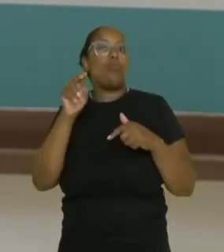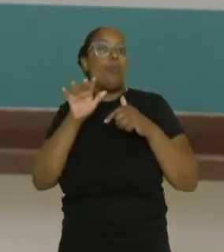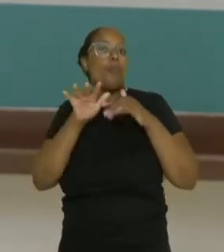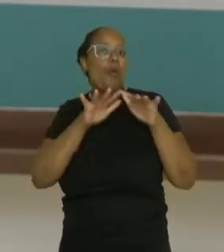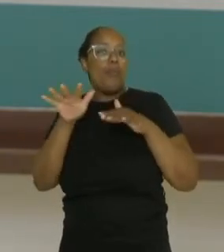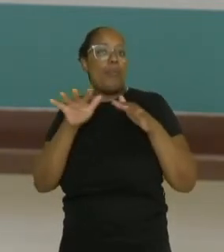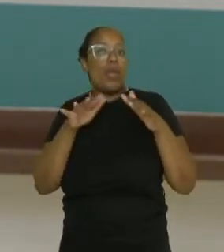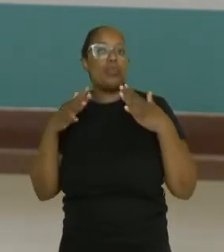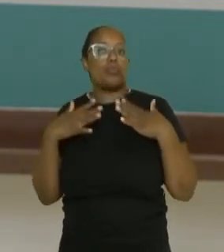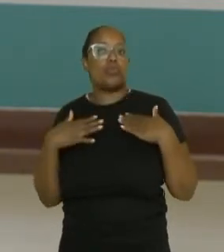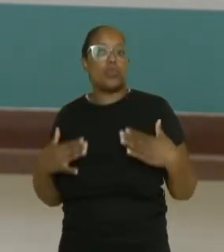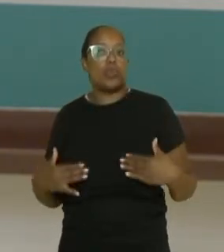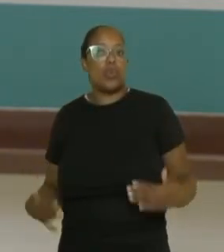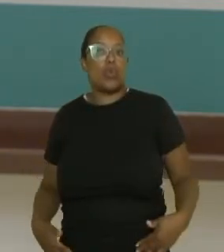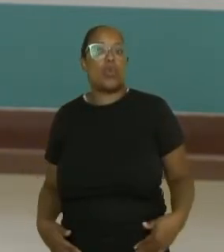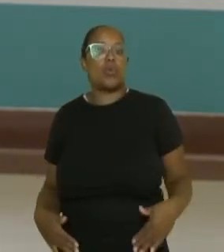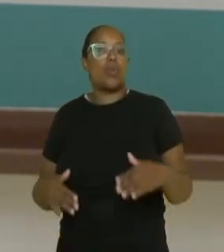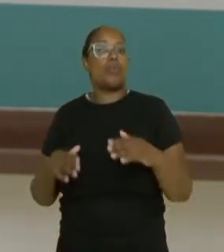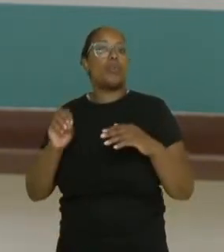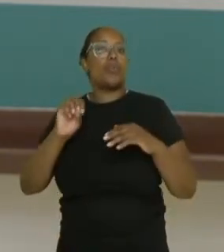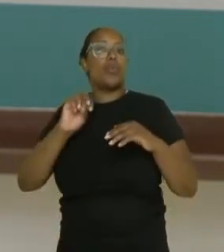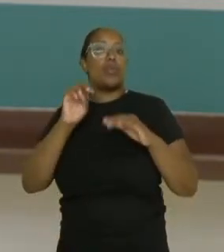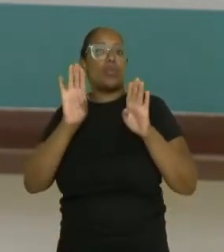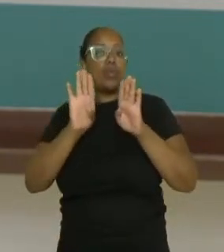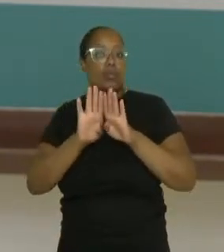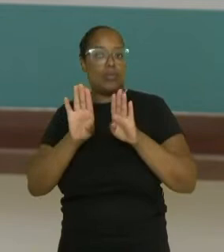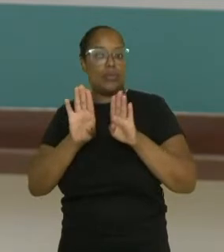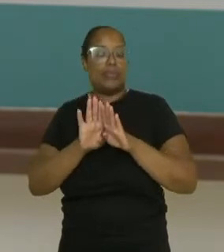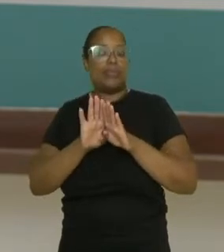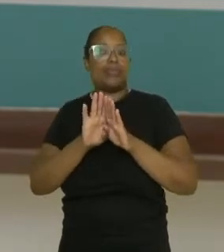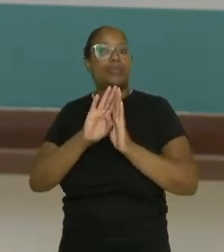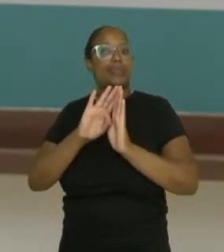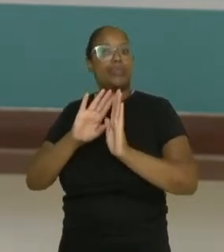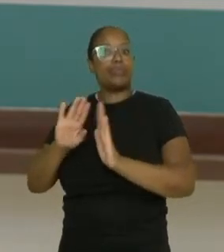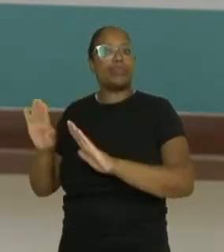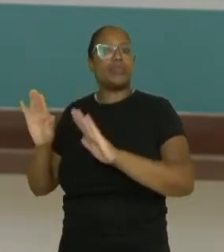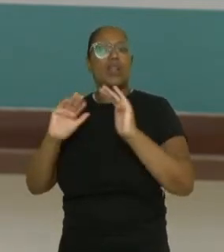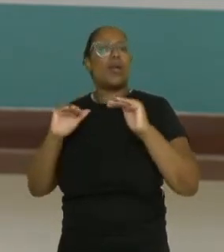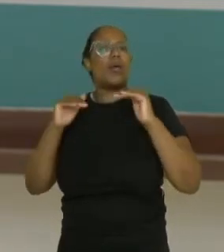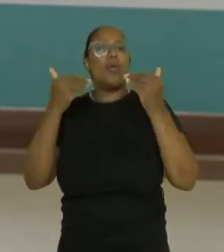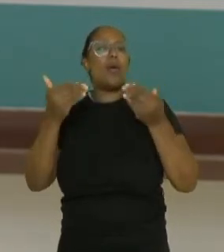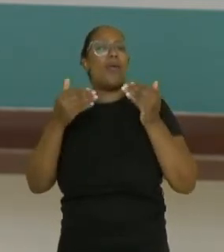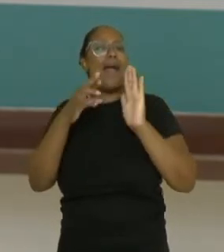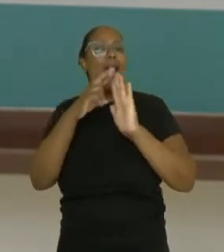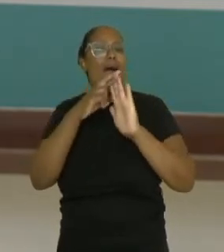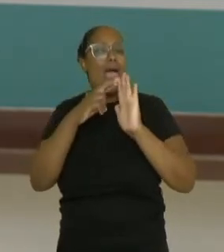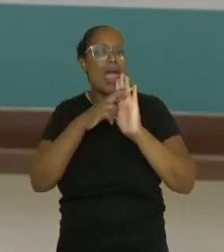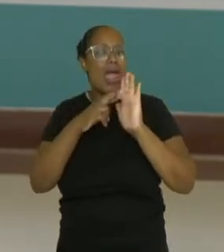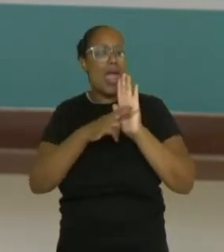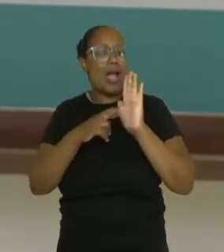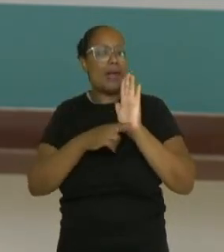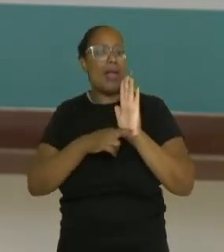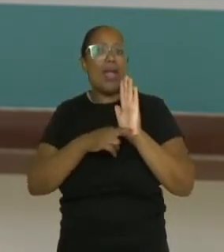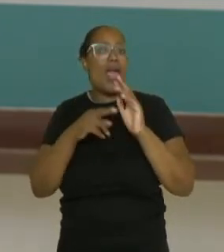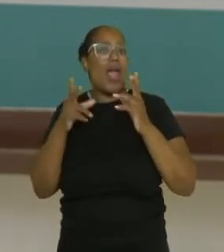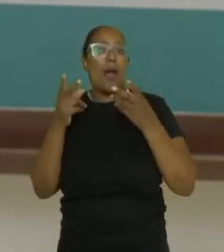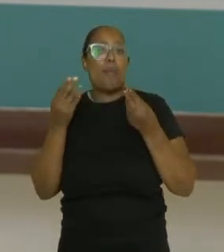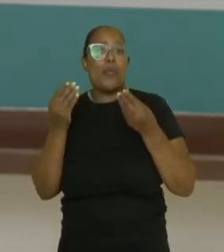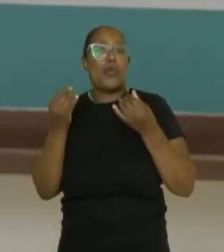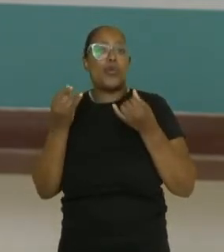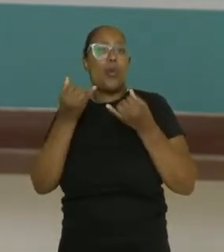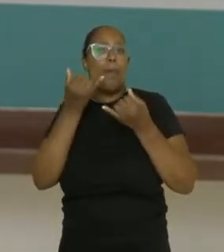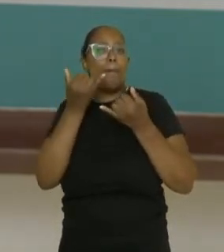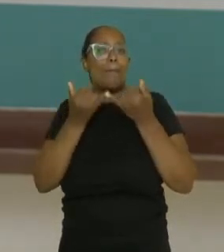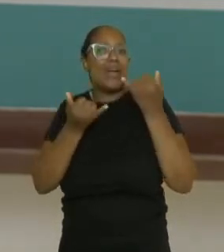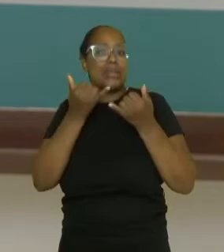sentado com deficiência física ou relacionado à locomoção Quais são as regras? As regras são muito parecidas com as de vôlei são